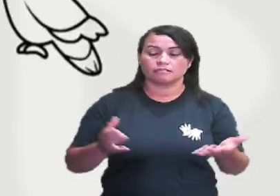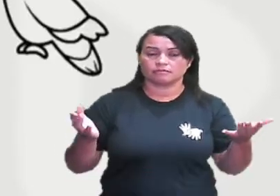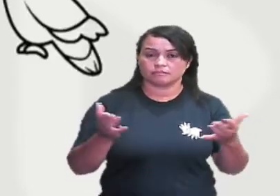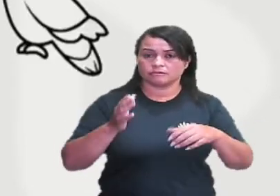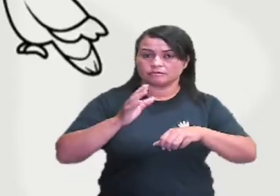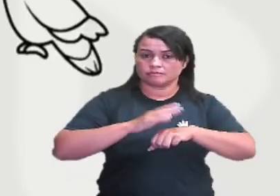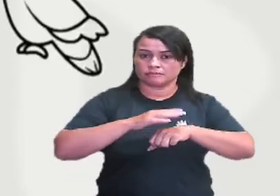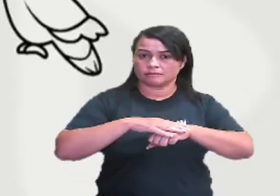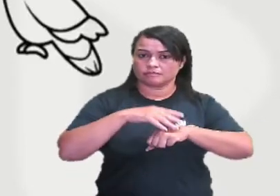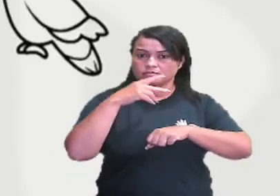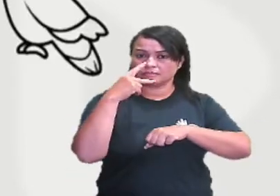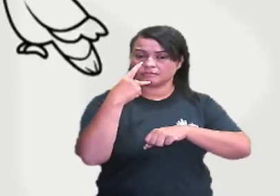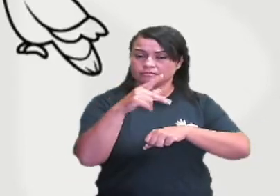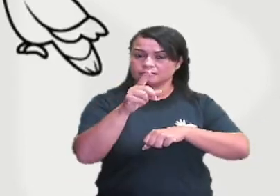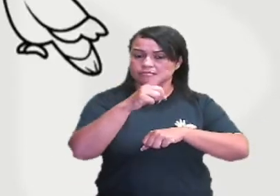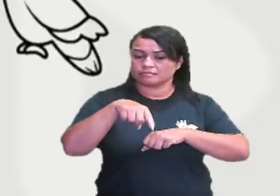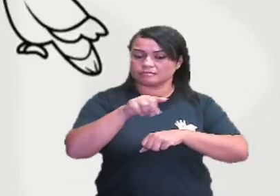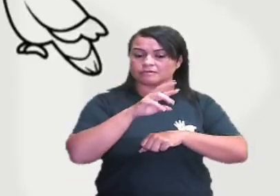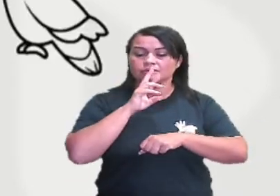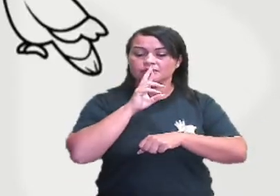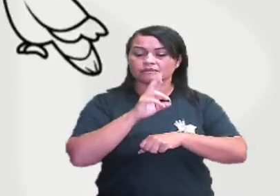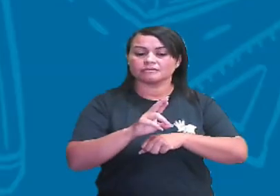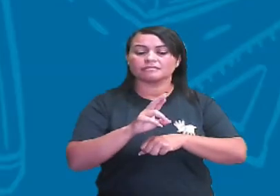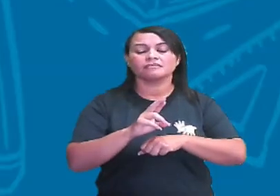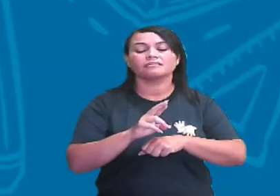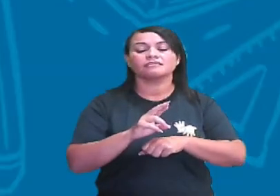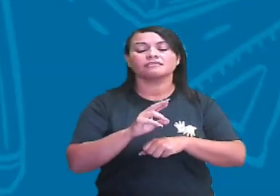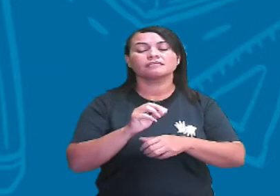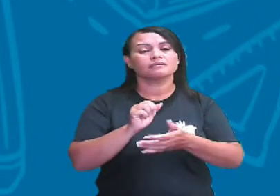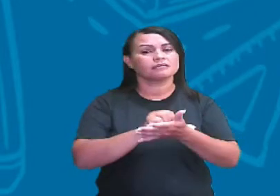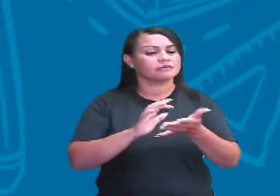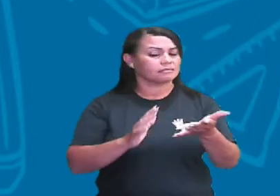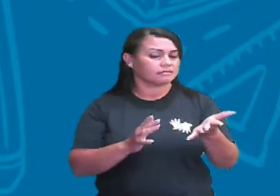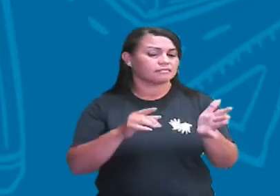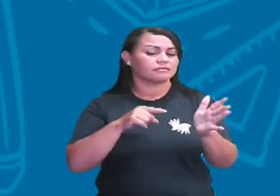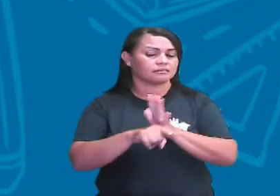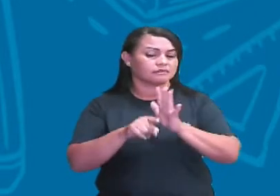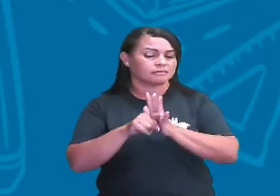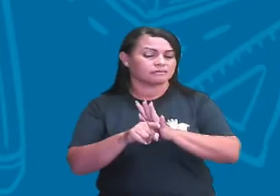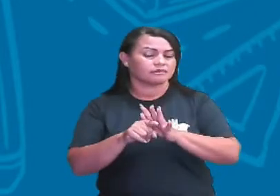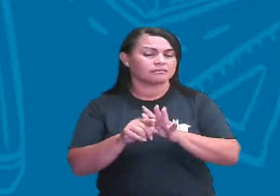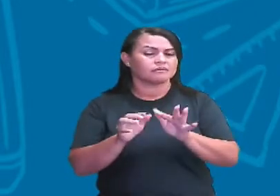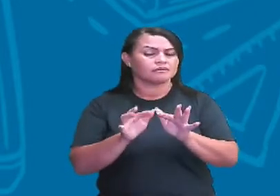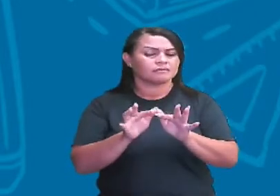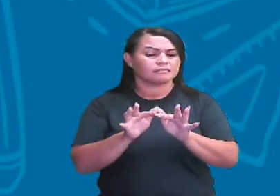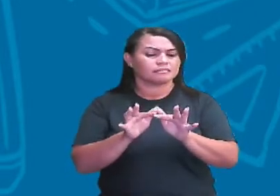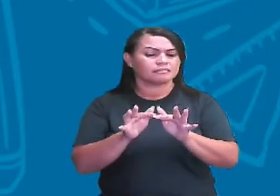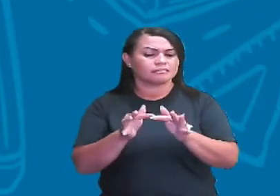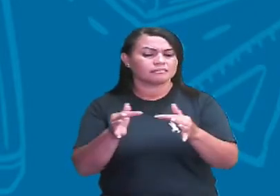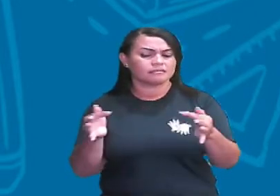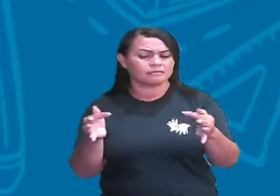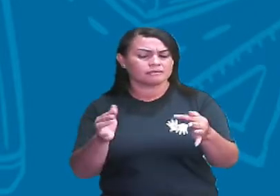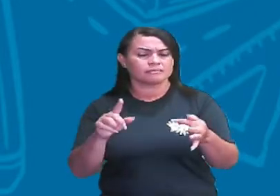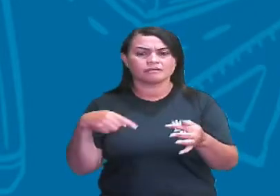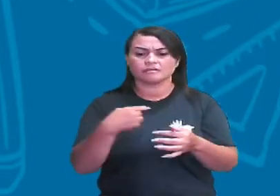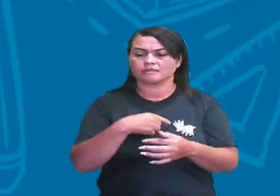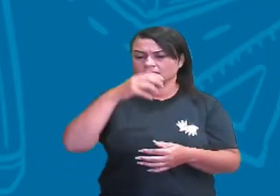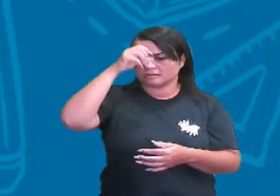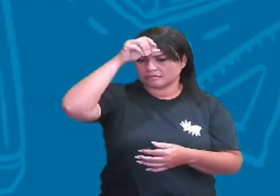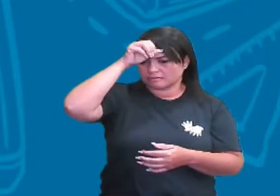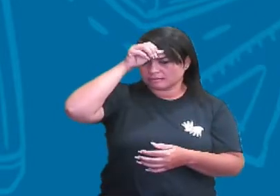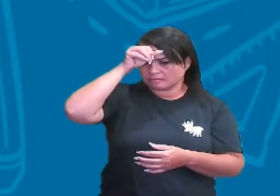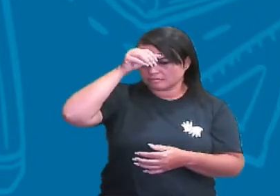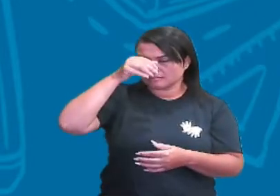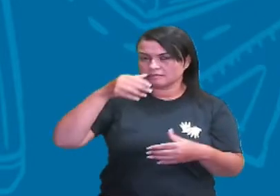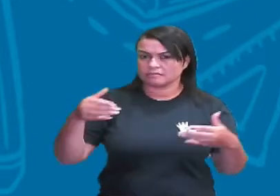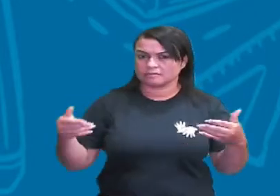Agora chegou a vez de vocês responderem, né? Essa perguntinha que eu vou fazer, baseado naquilo que nós aprendemos até aqui